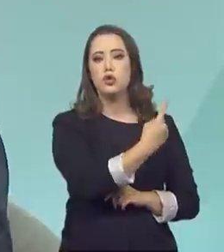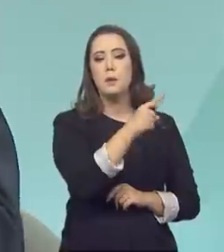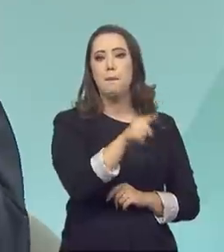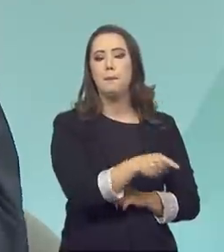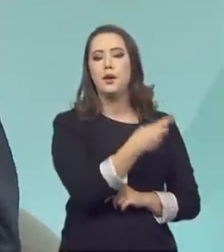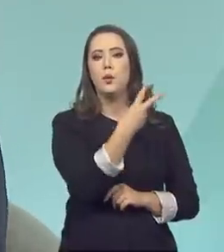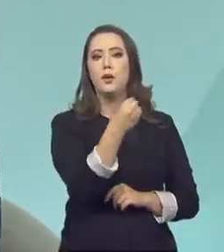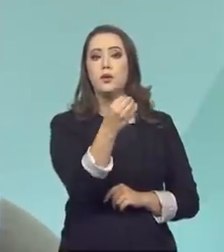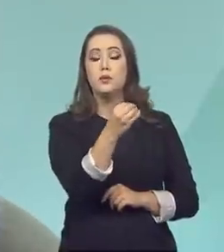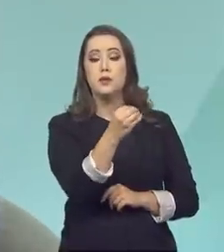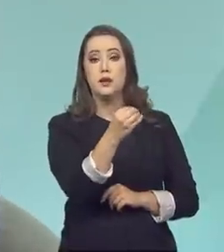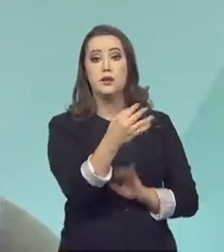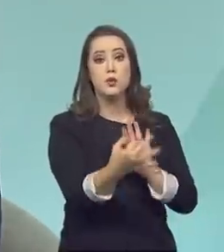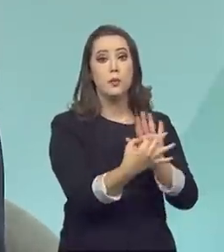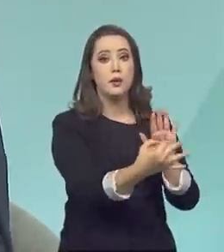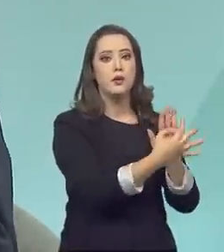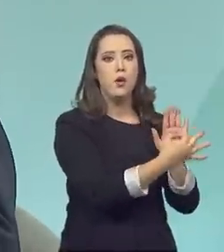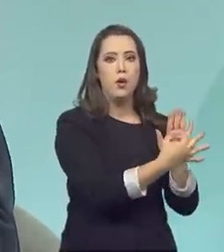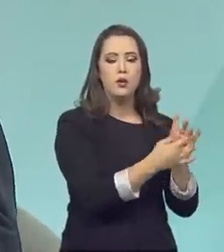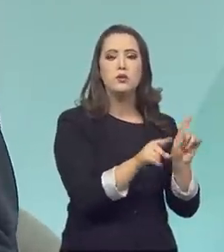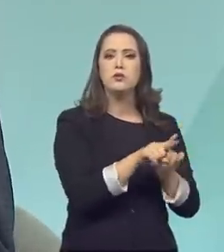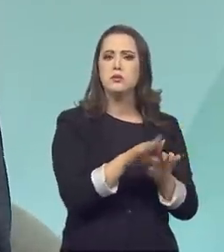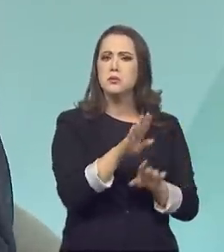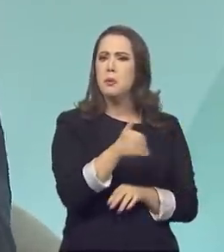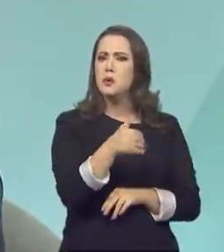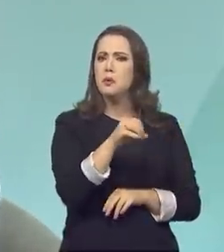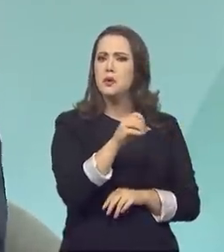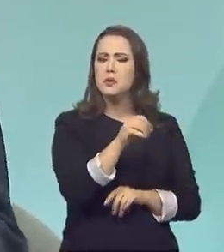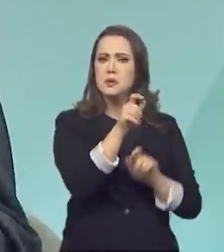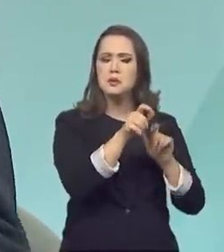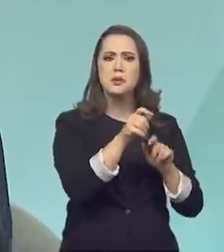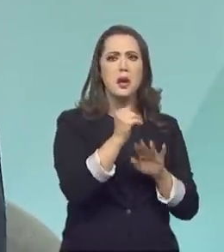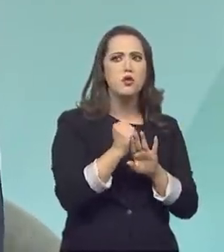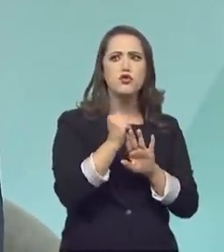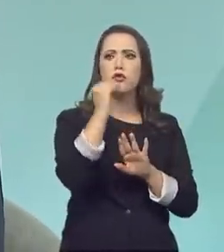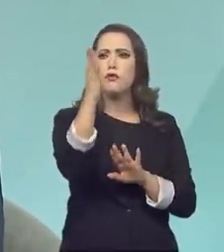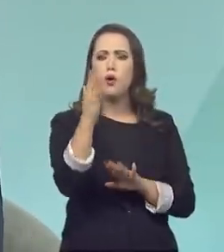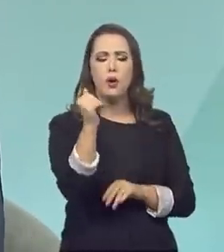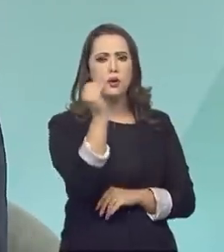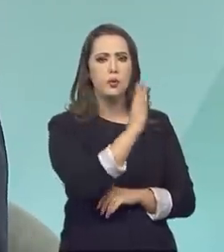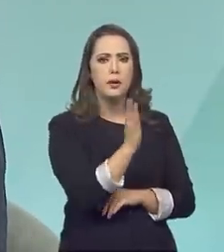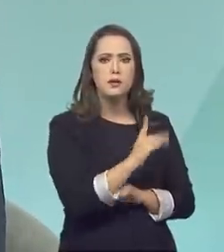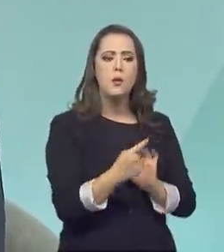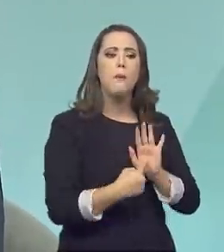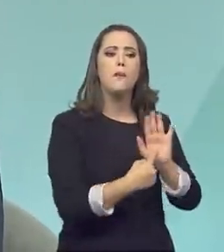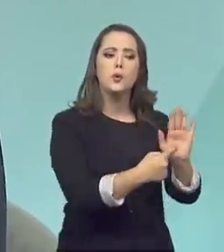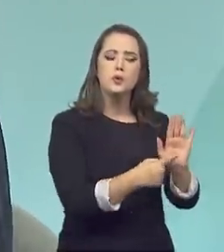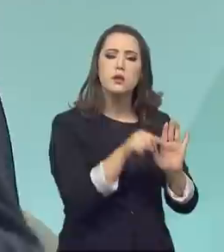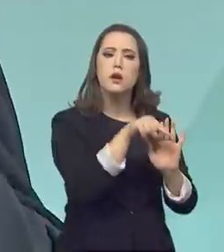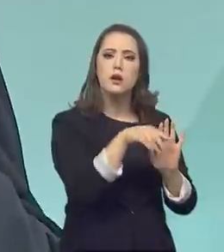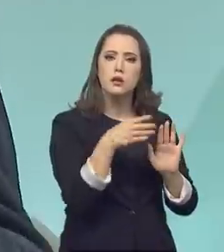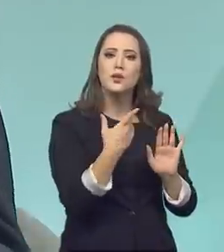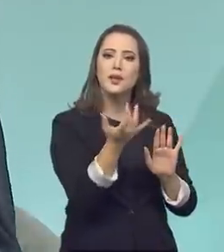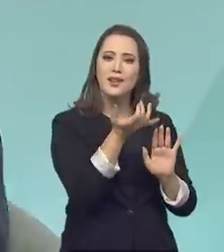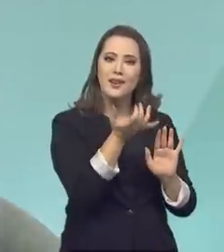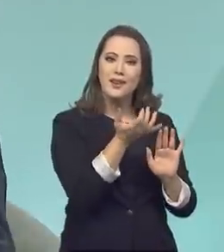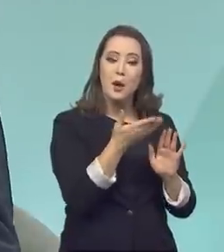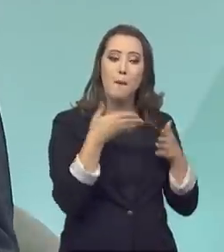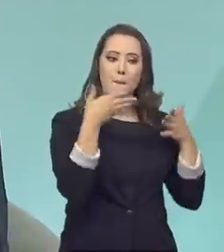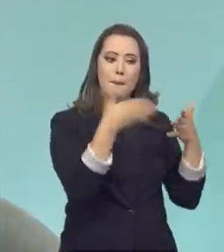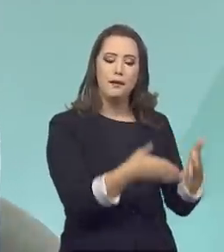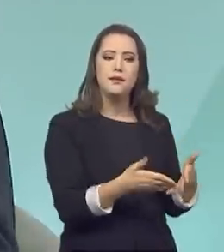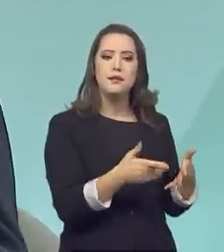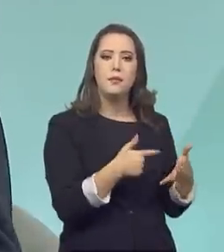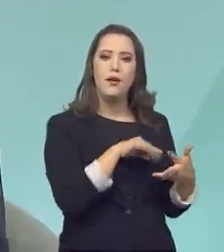inclusive até vindo de fora. Dessas 1.200, cerca de 100 vieram de organismos de fora do país, mostrando o interesse desse